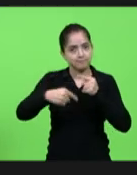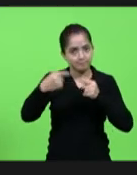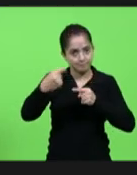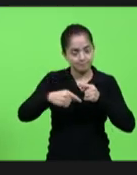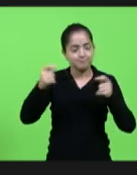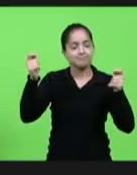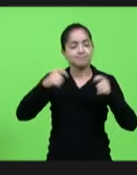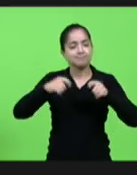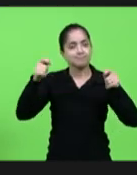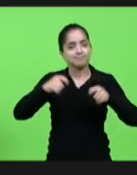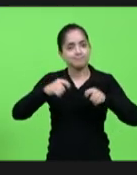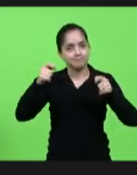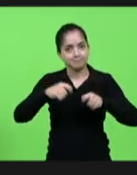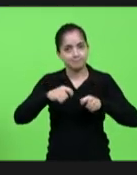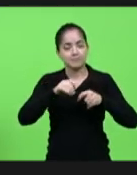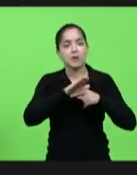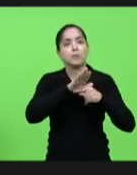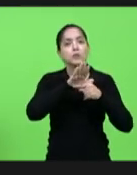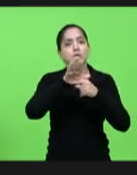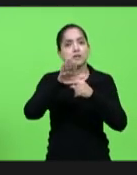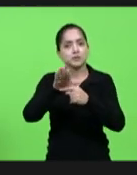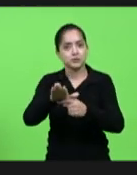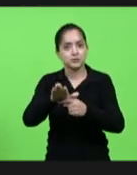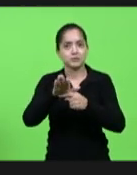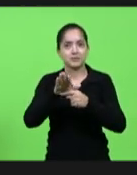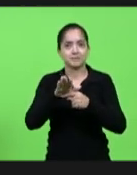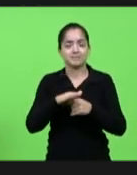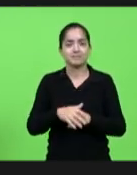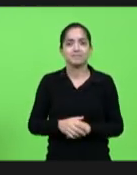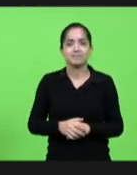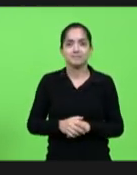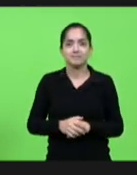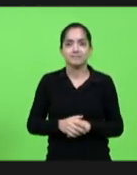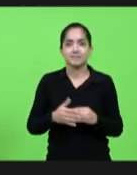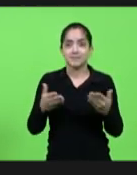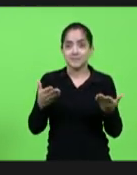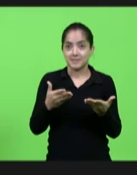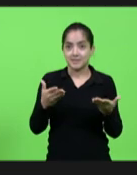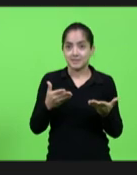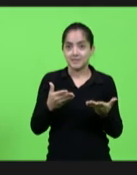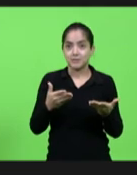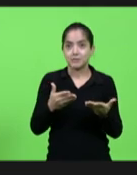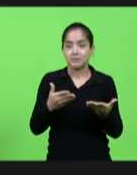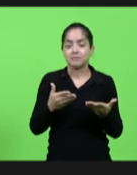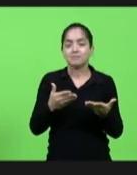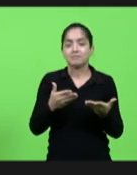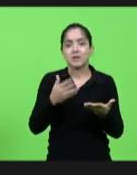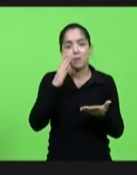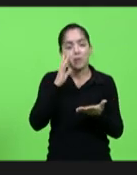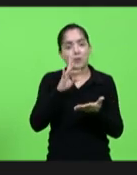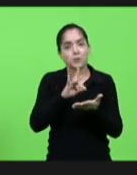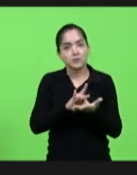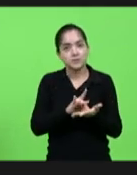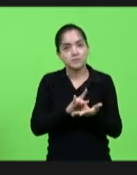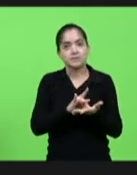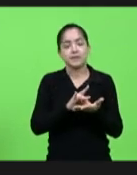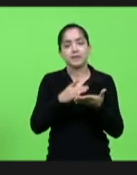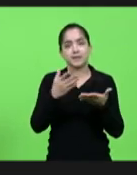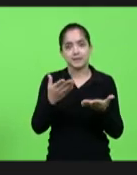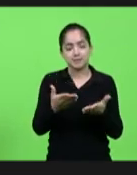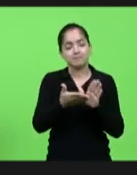poder contribuir muito com a nossa área portanto fica aí o meu reconhecimento meus